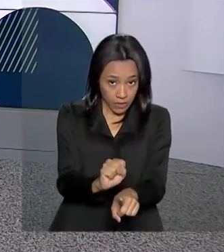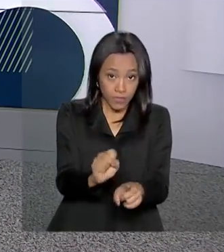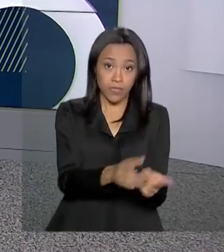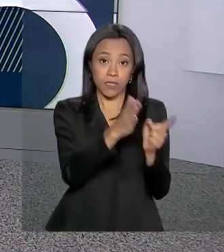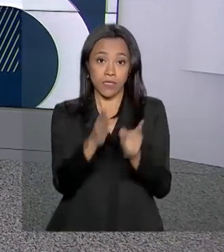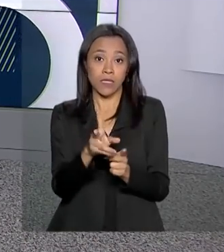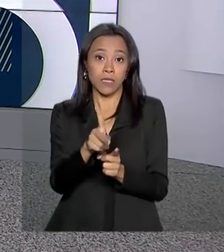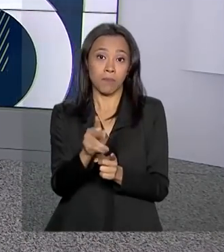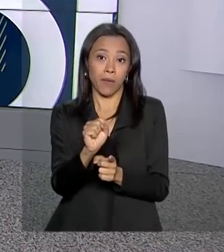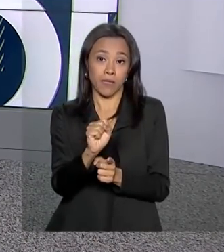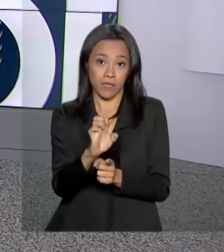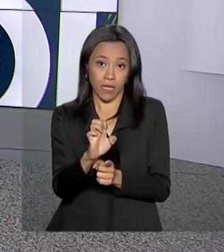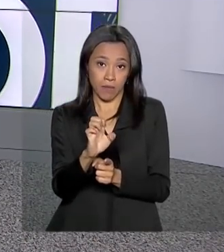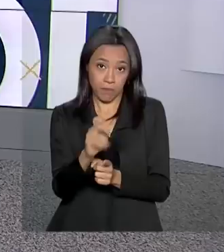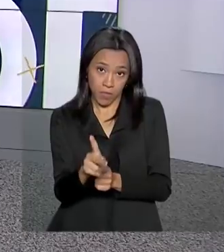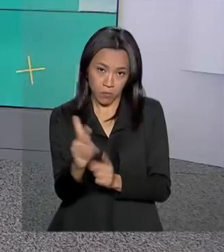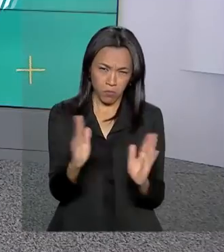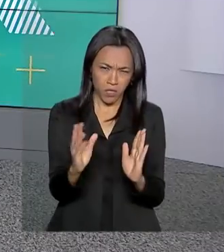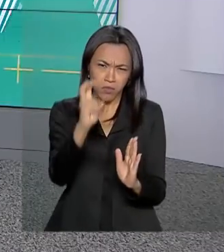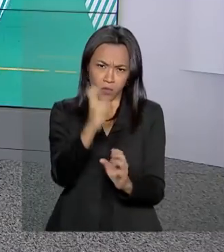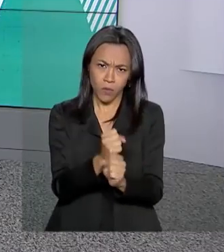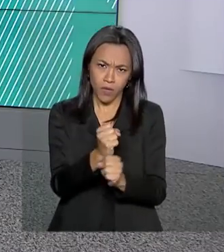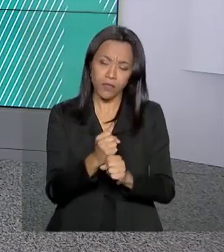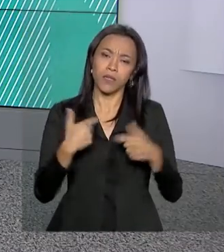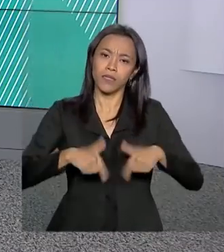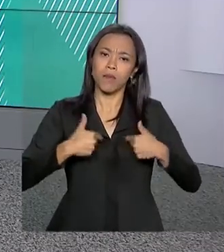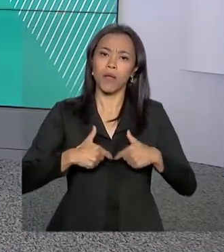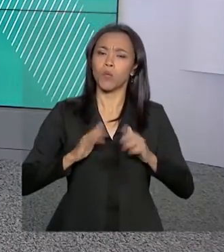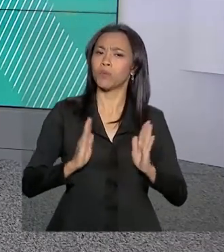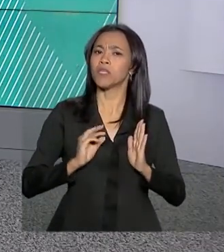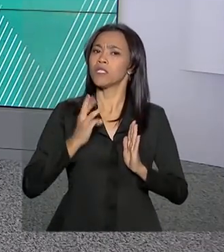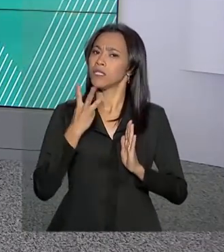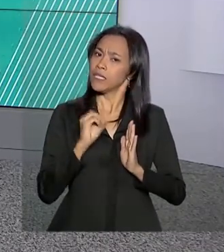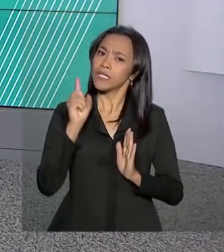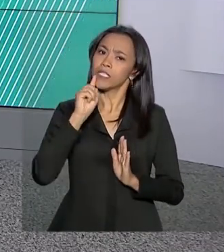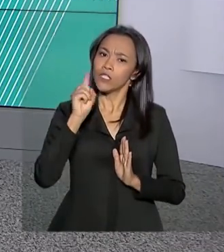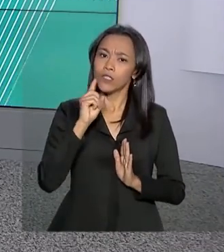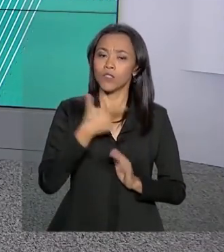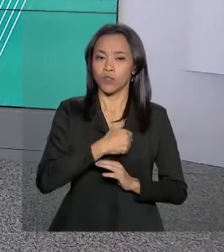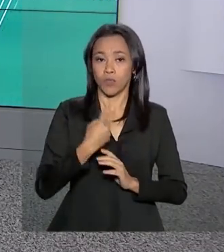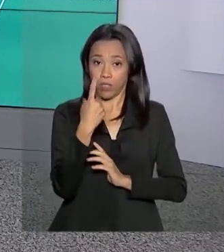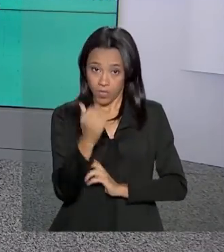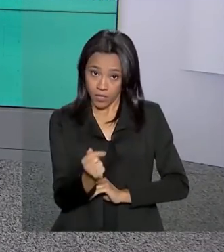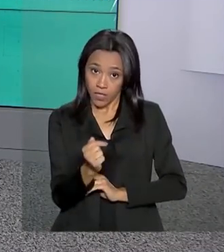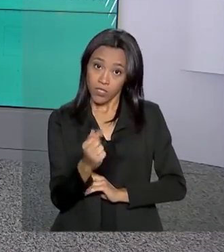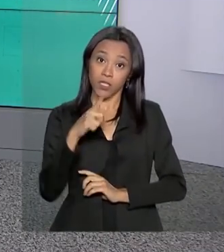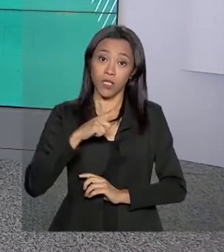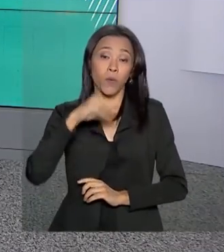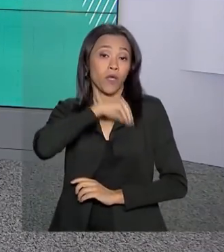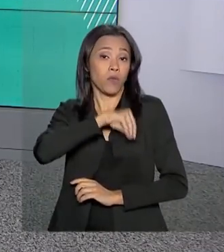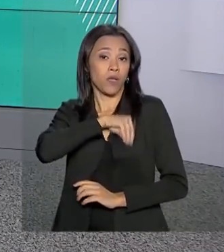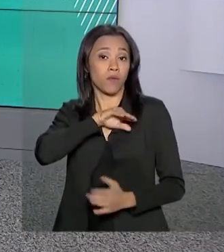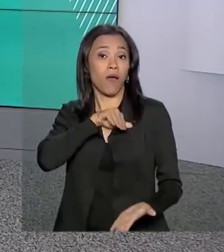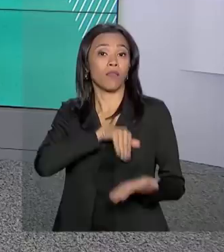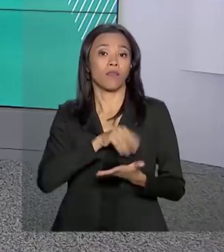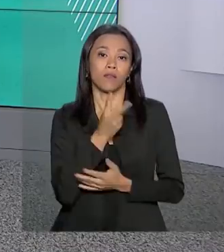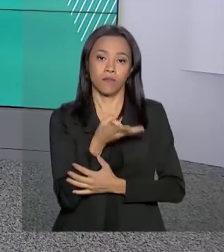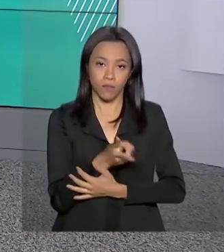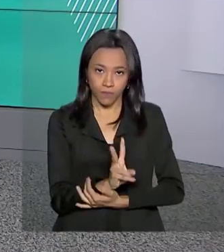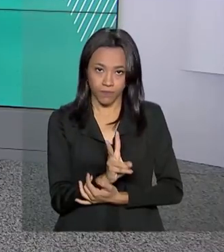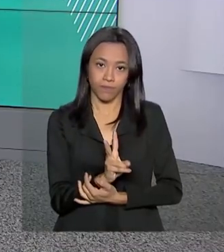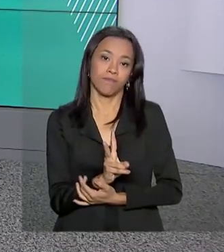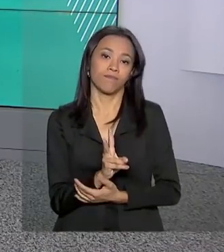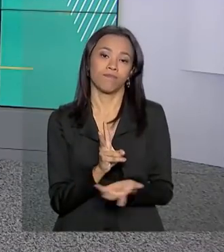menos cinco anos e trabalhou por pelo menos 30 dias em 2017, com remuneração de até dois salários